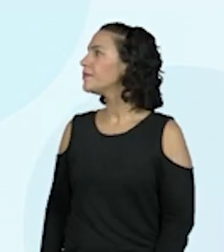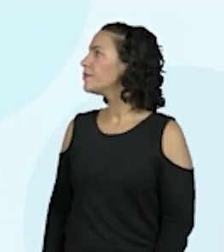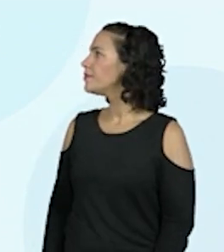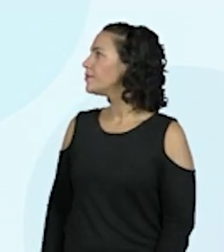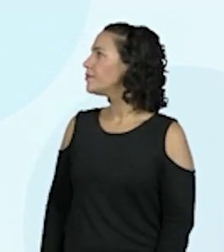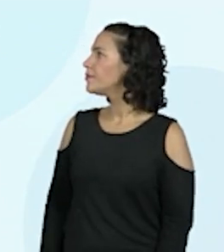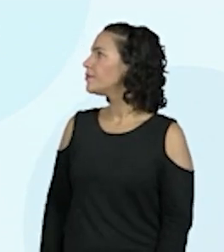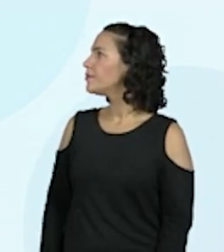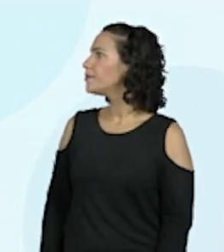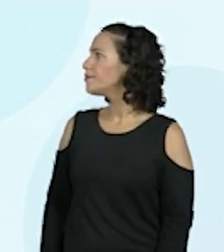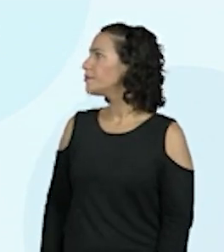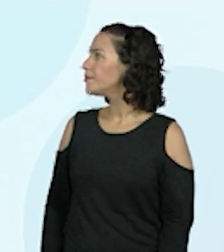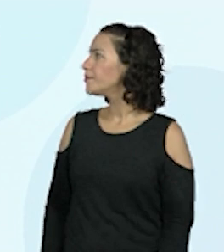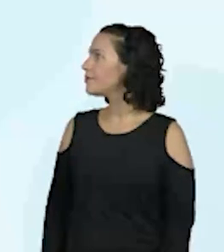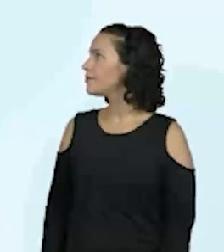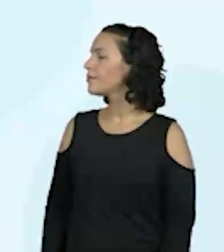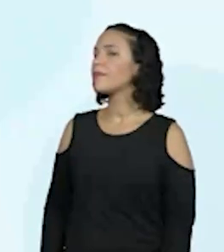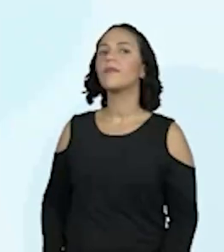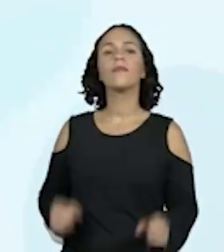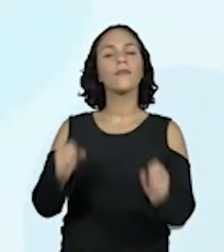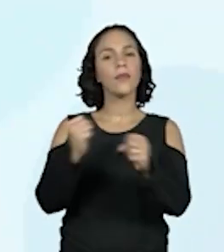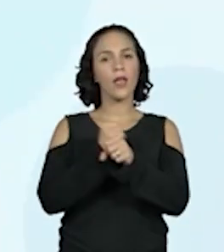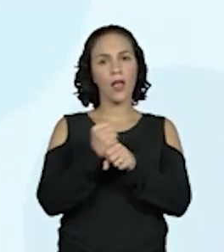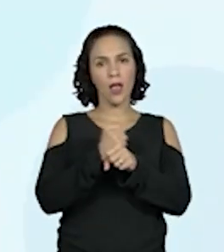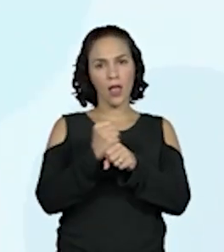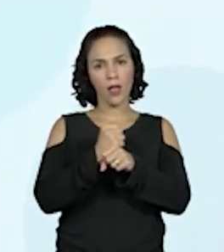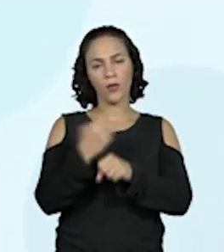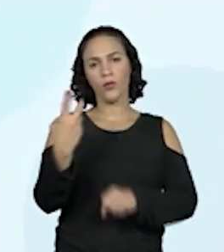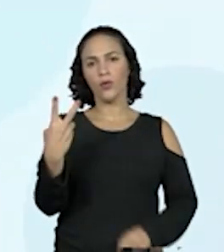E o ano de 2021.